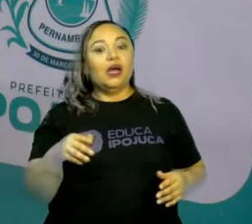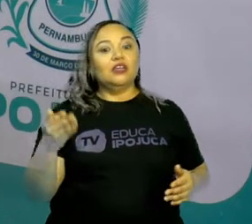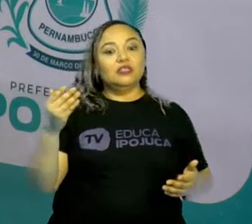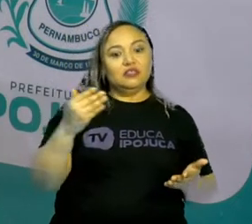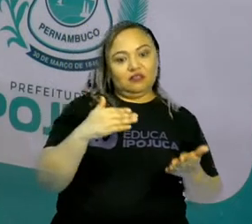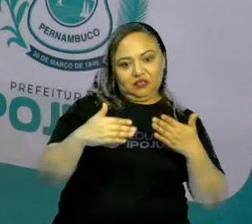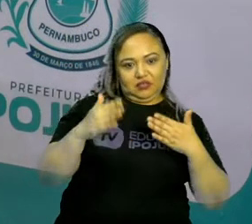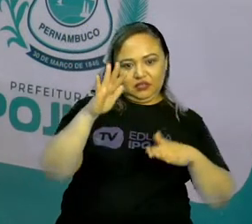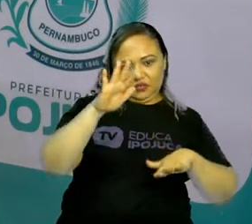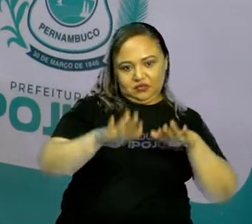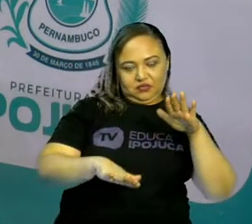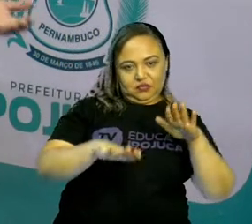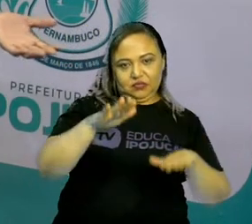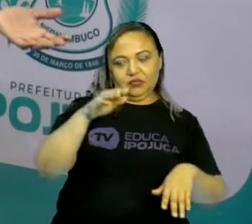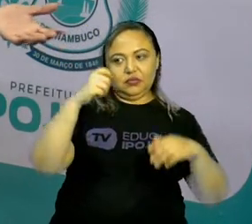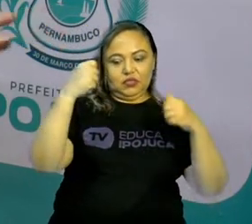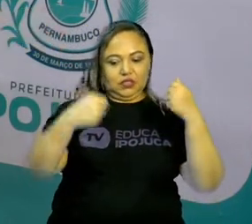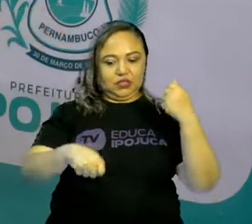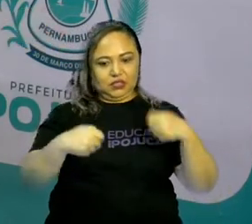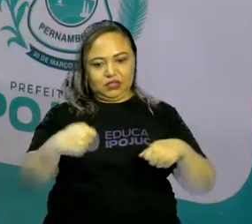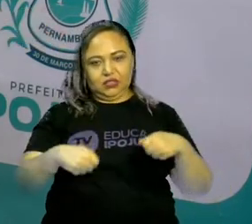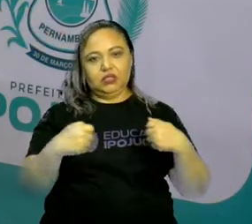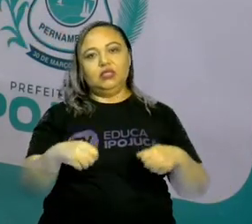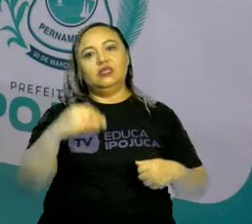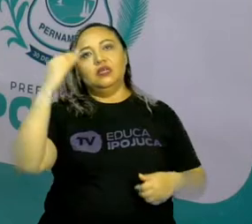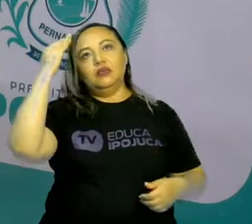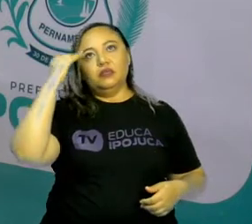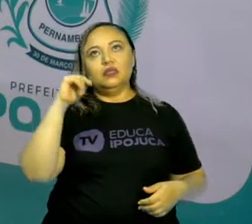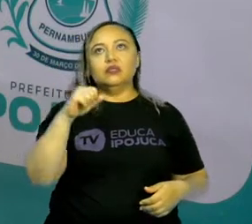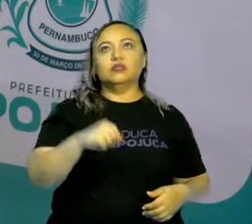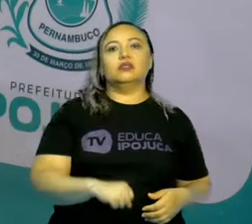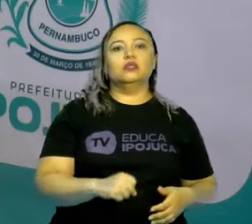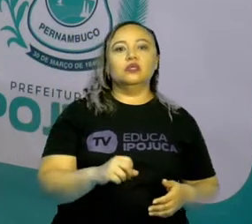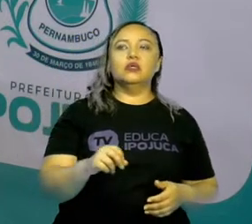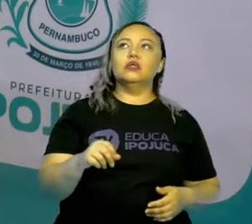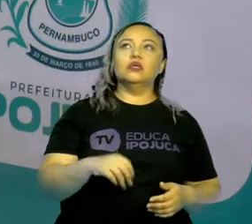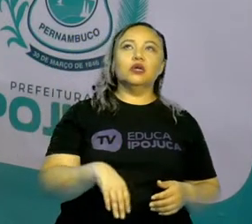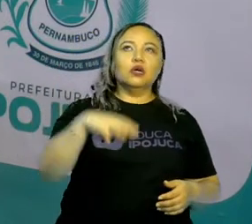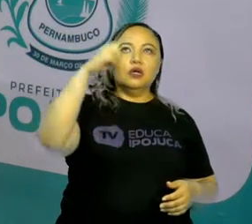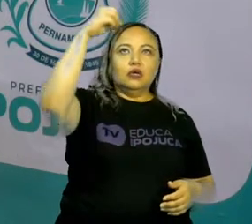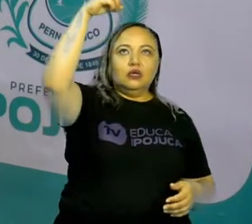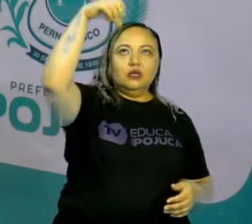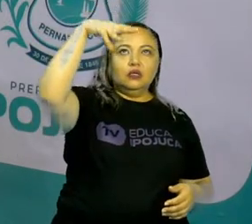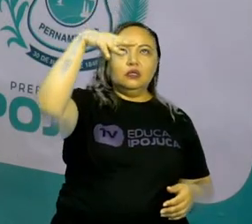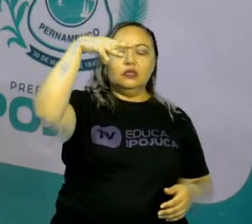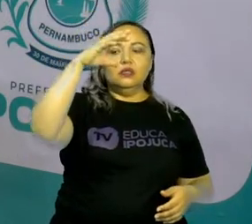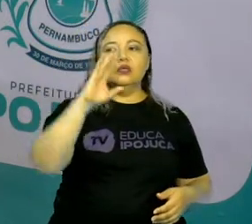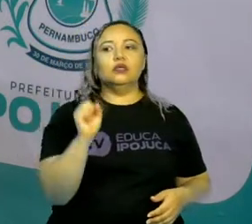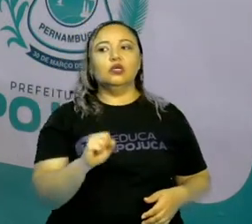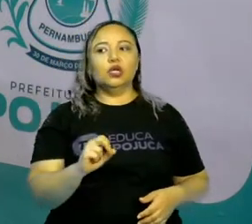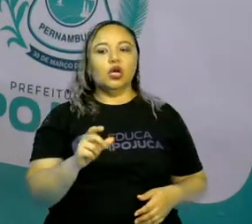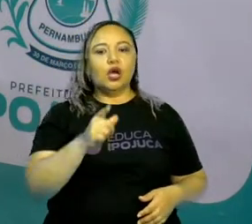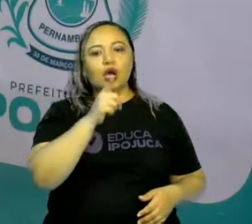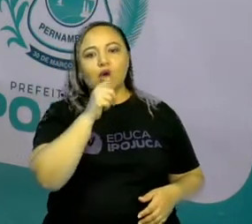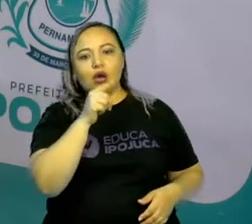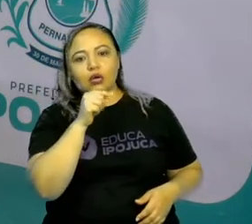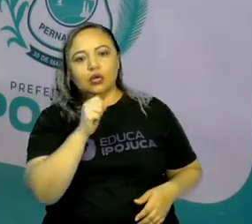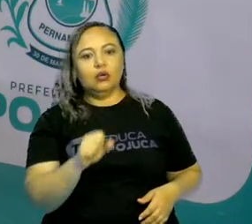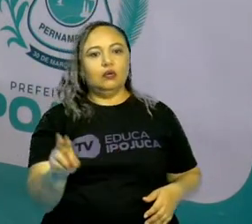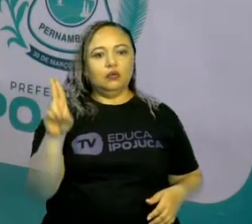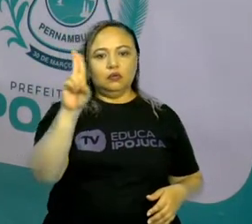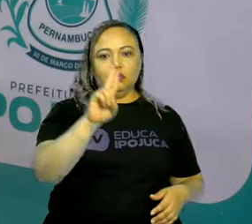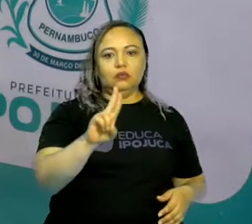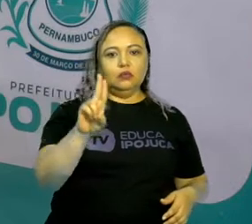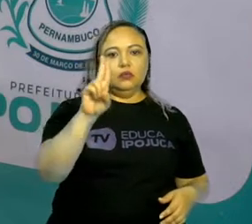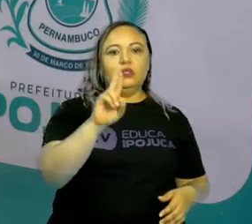saber, a gente gasta muita energia, deixar a energia lá ligada ou a água pingando. É bom a gente